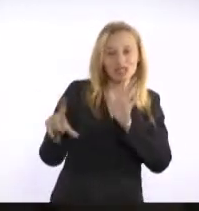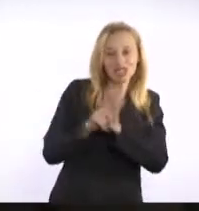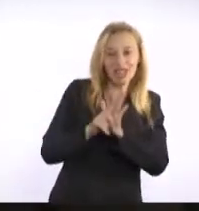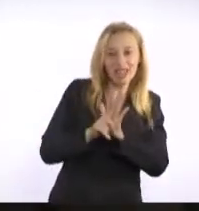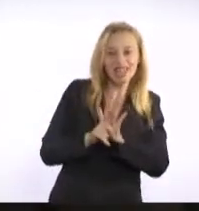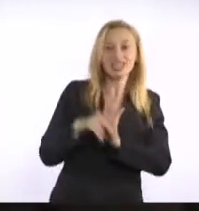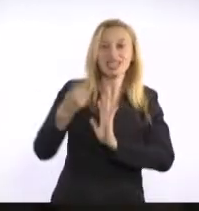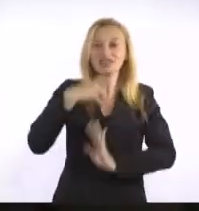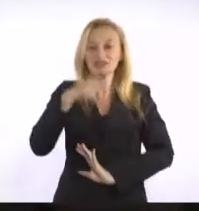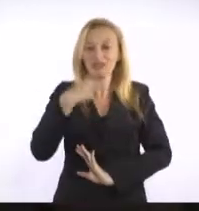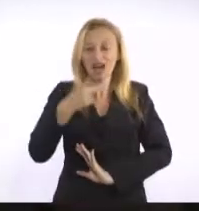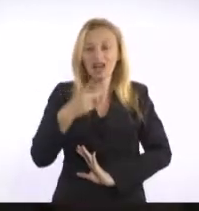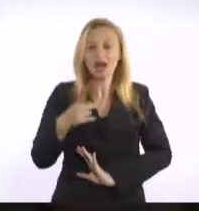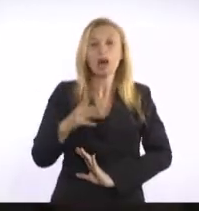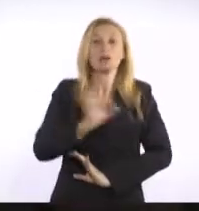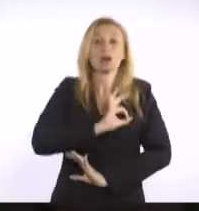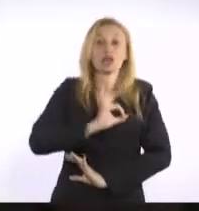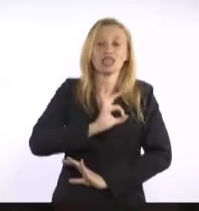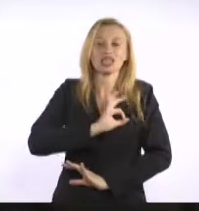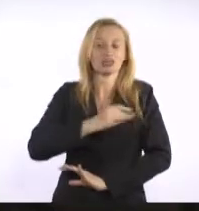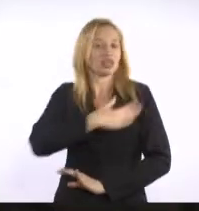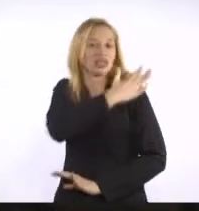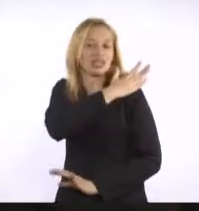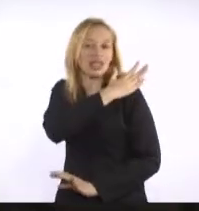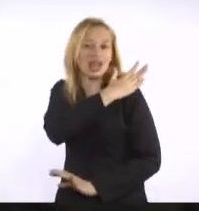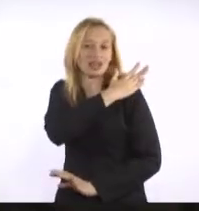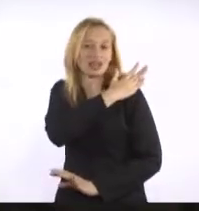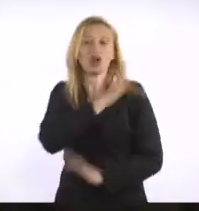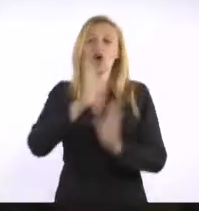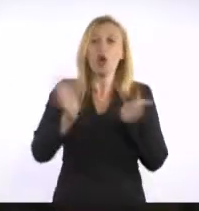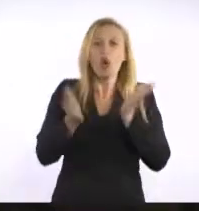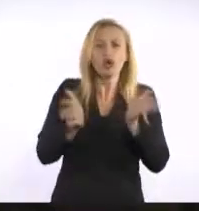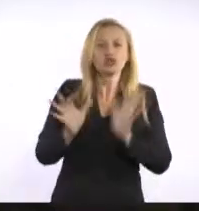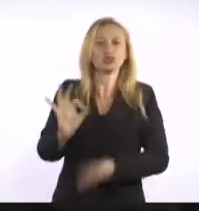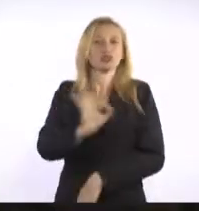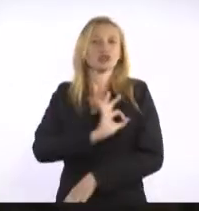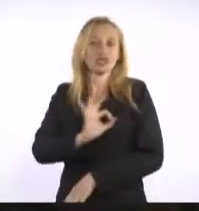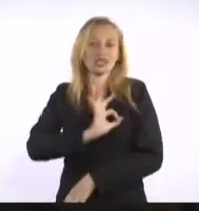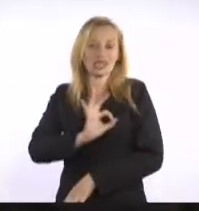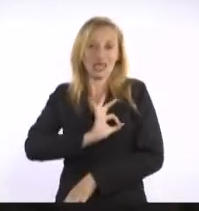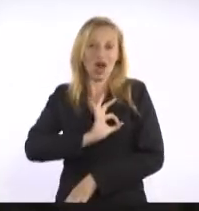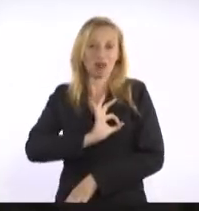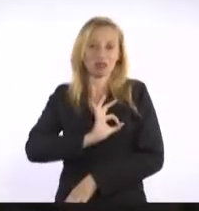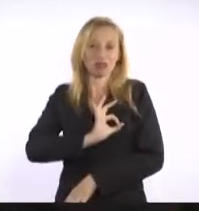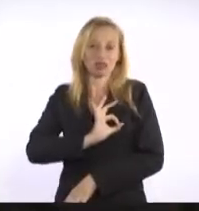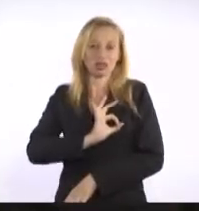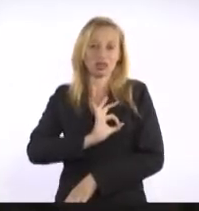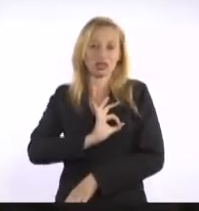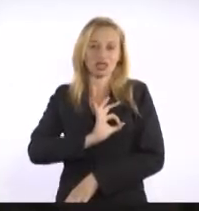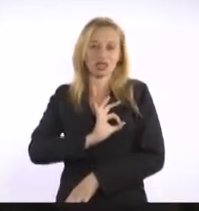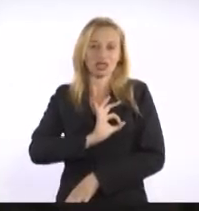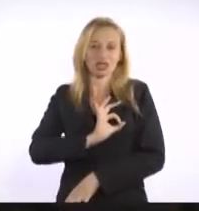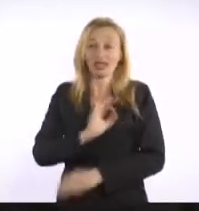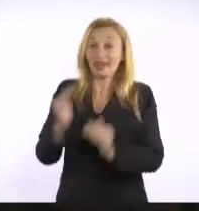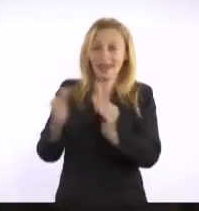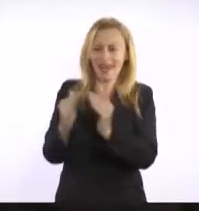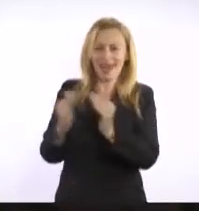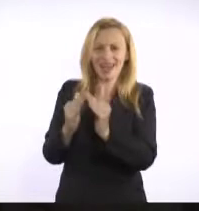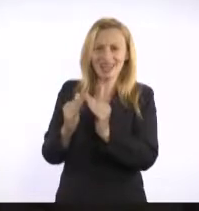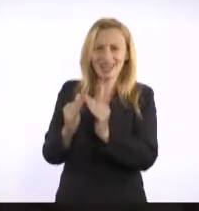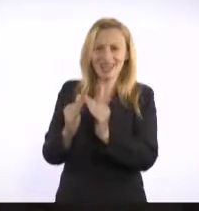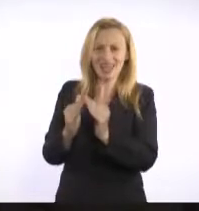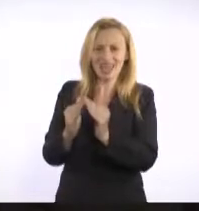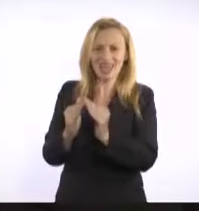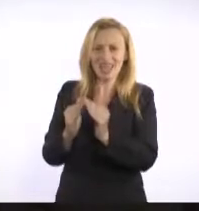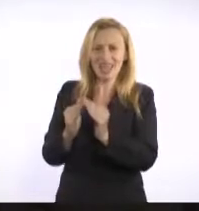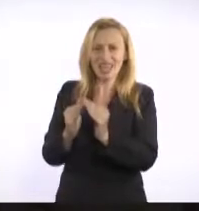militar, que não é regulamentado. Hoje, quando um policial está de folga, ele não deixa de ser policial. E automaticamente, quando ele vai agir, ele